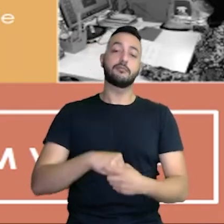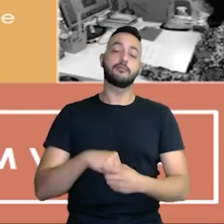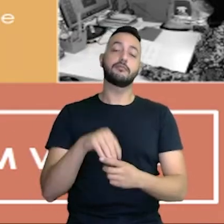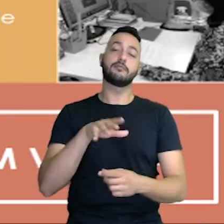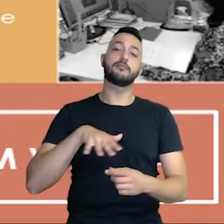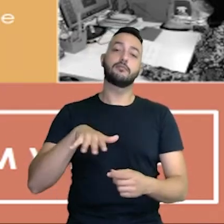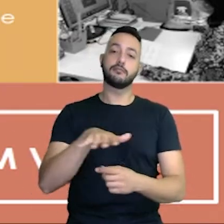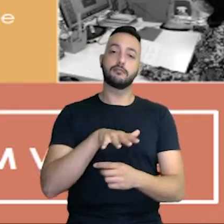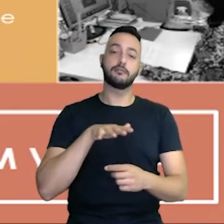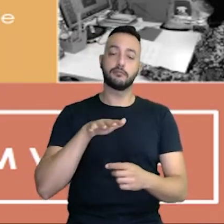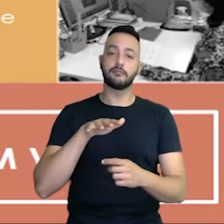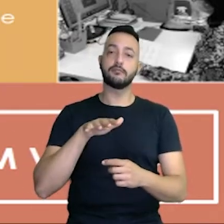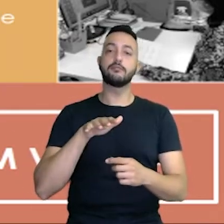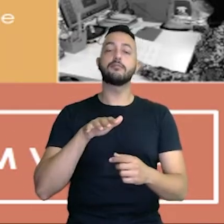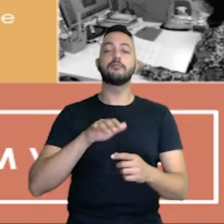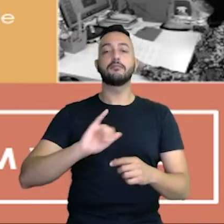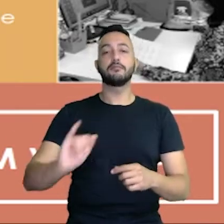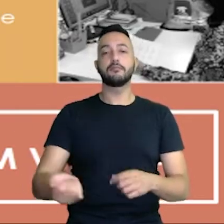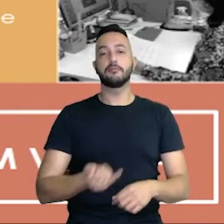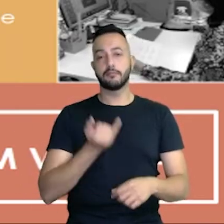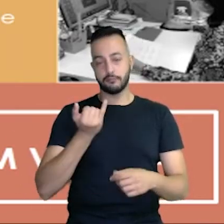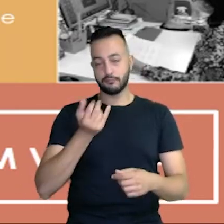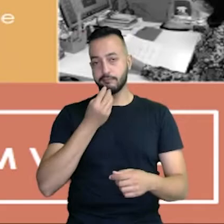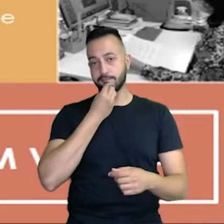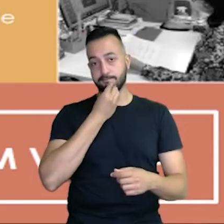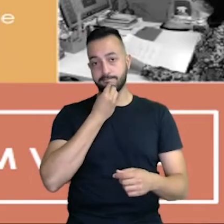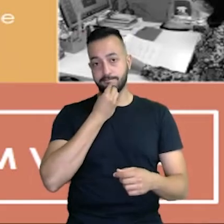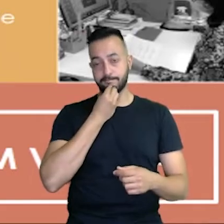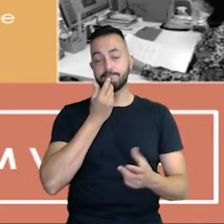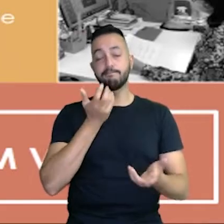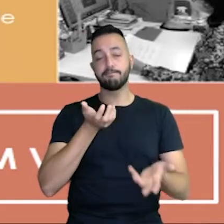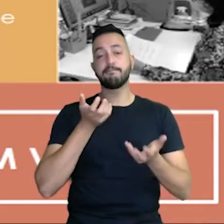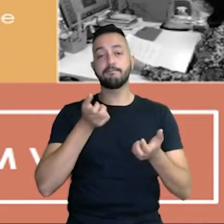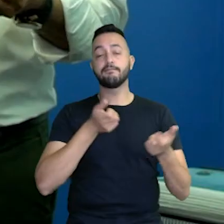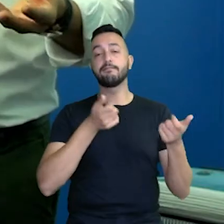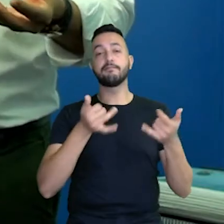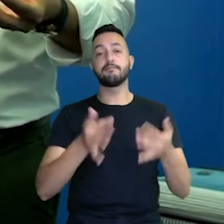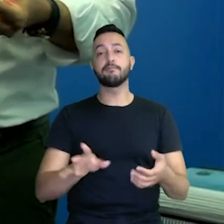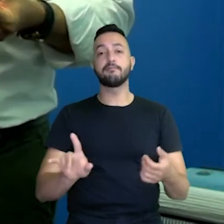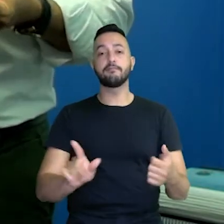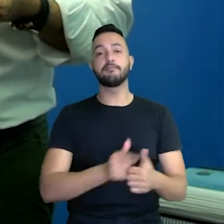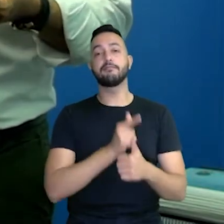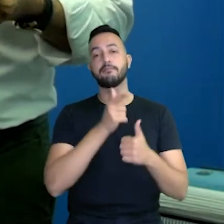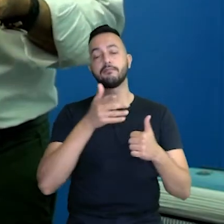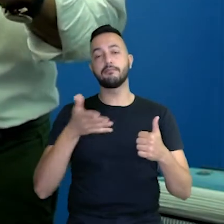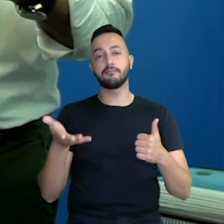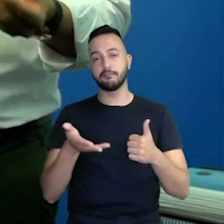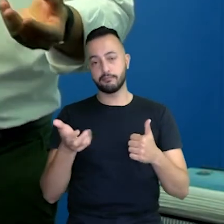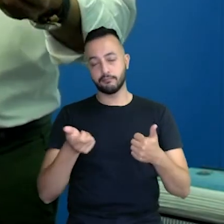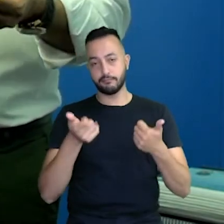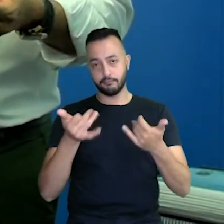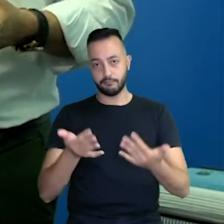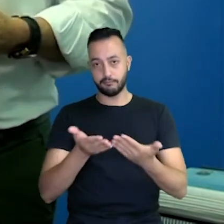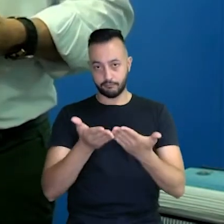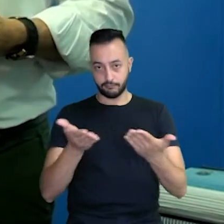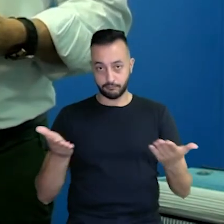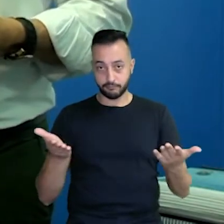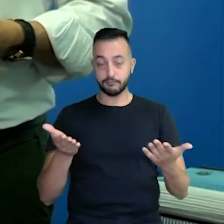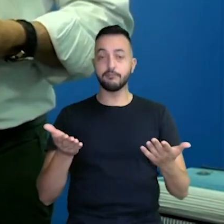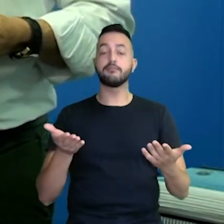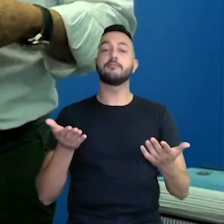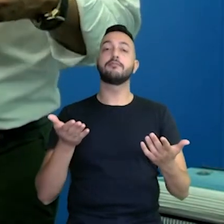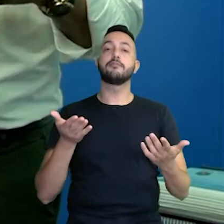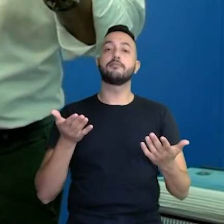rede. Aproveitando essa oportunidade, eu quero dizer de primeira mão agora para vocês, papai, mamãe,